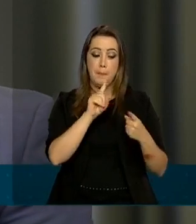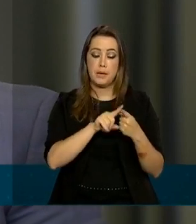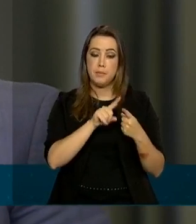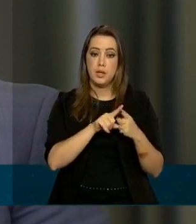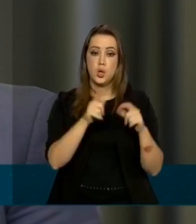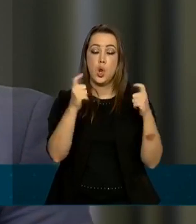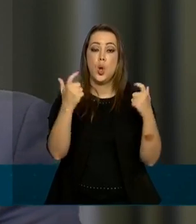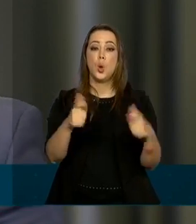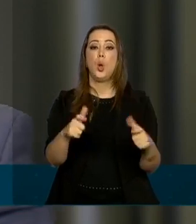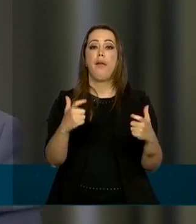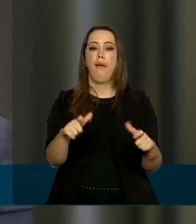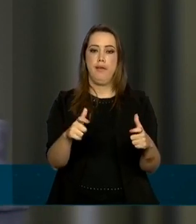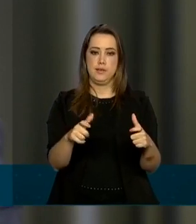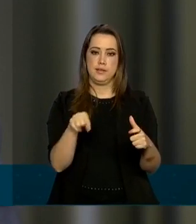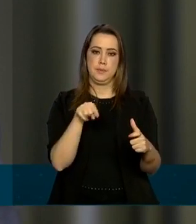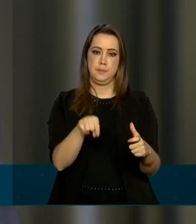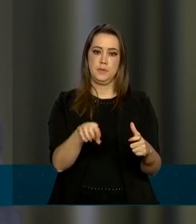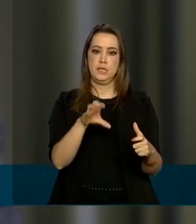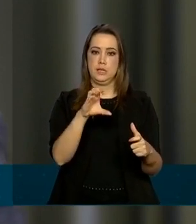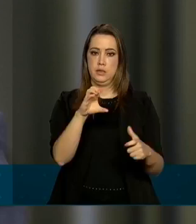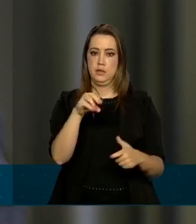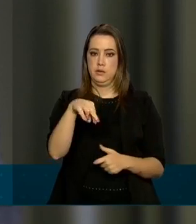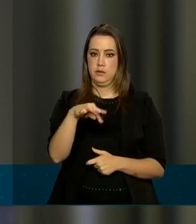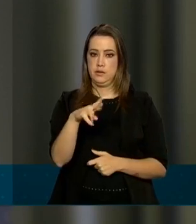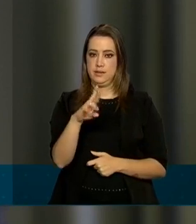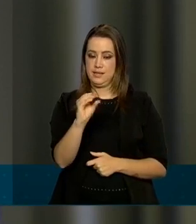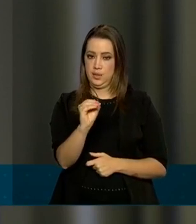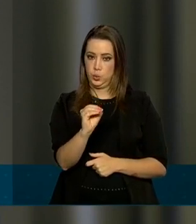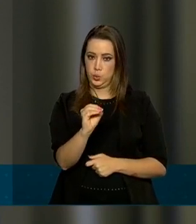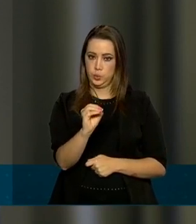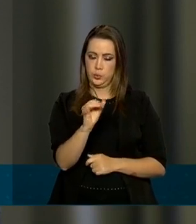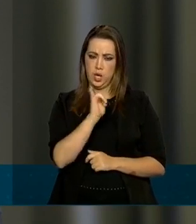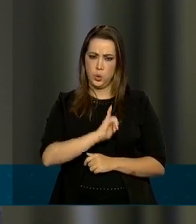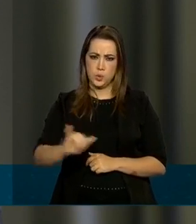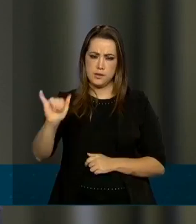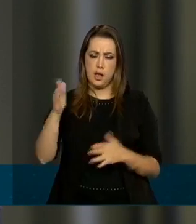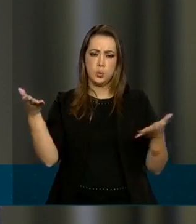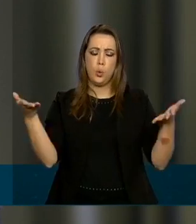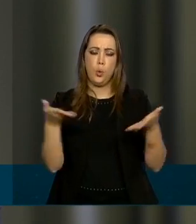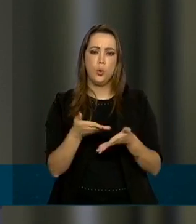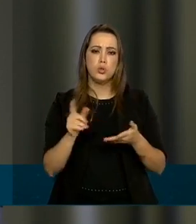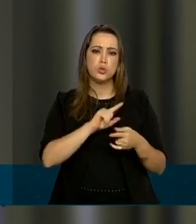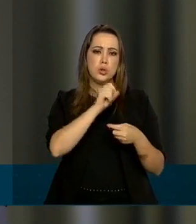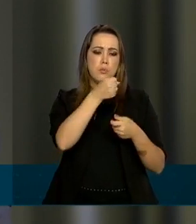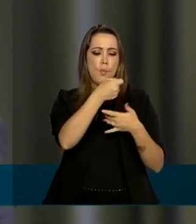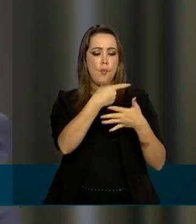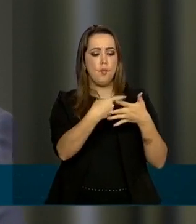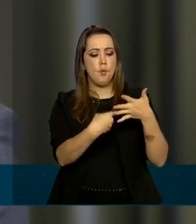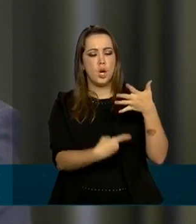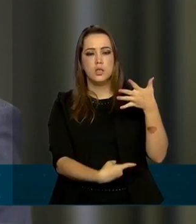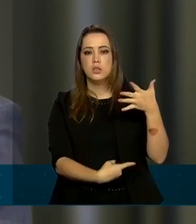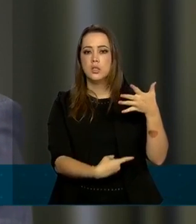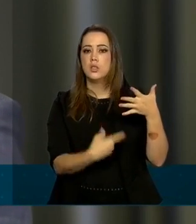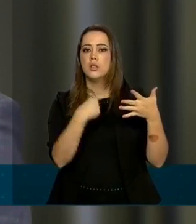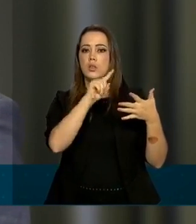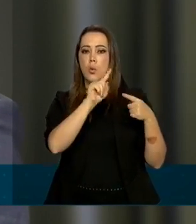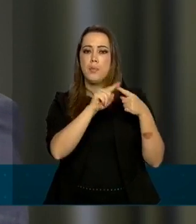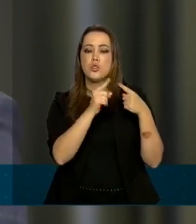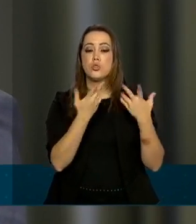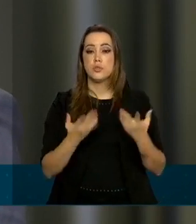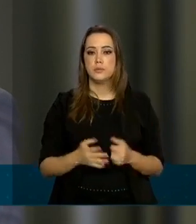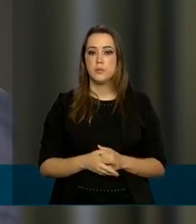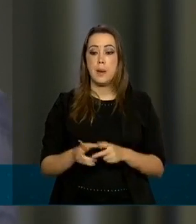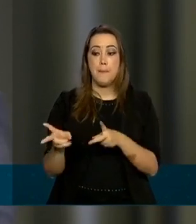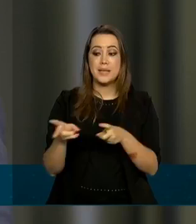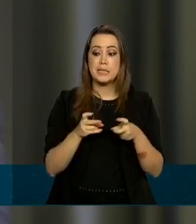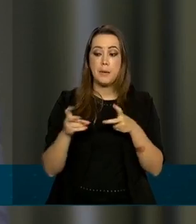centros que foram anunciados hoje está listado lá entre os objetivos desses centros o seguinte identificar